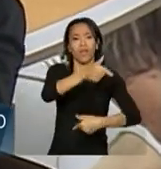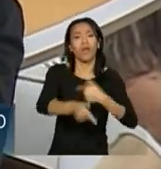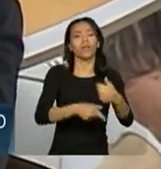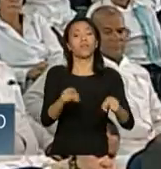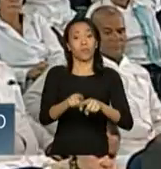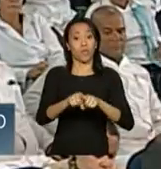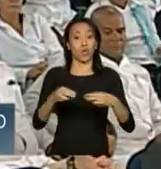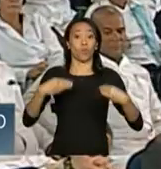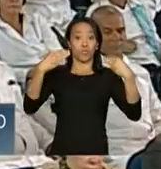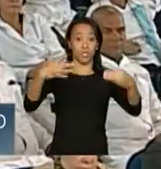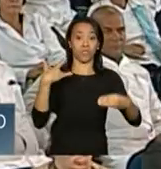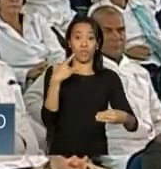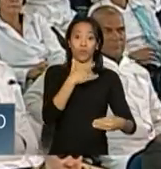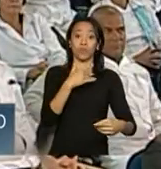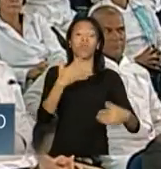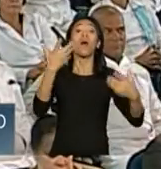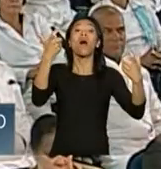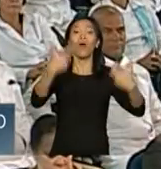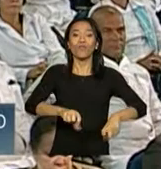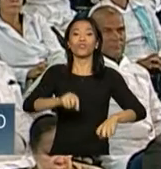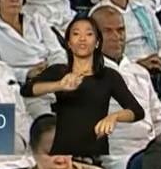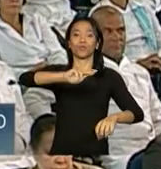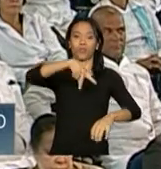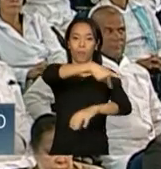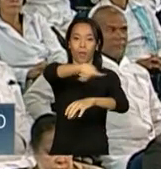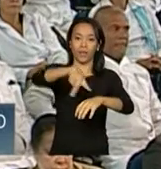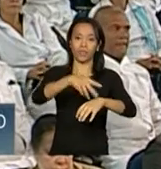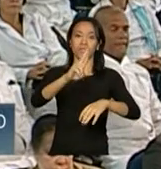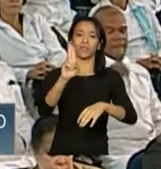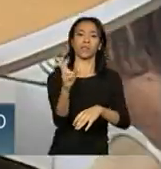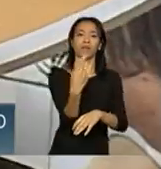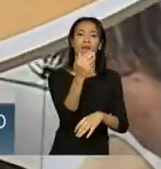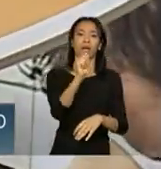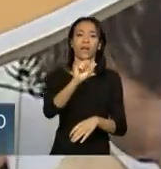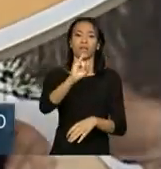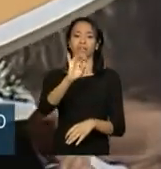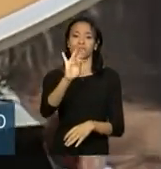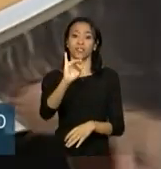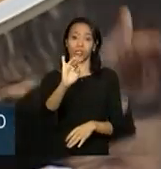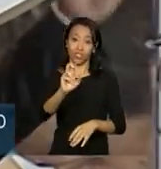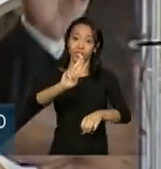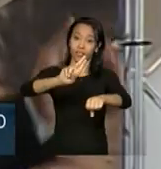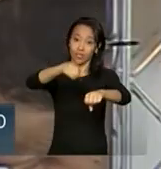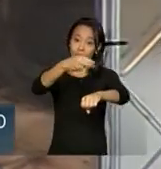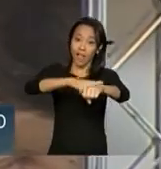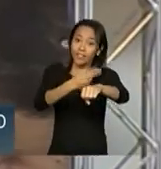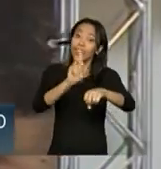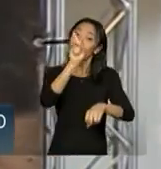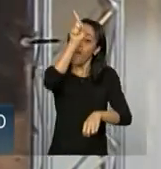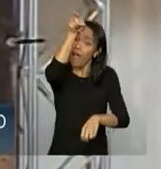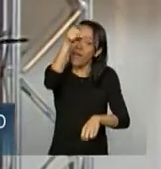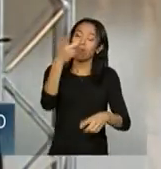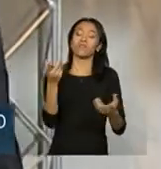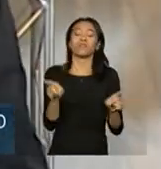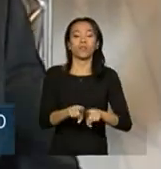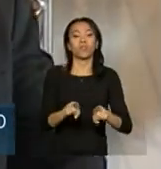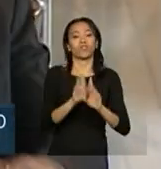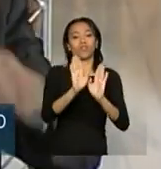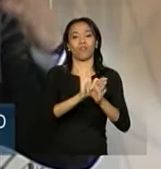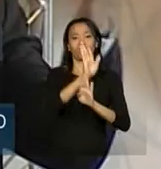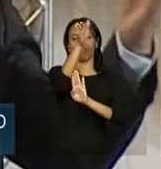Brasil, inclusive no Haiti, na Missão Humanitária de Recuperação e Reconstrução do Sistema de Saúde do Haiti.